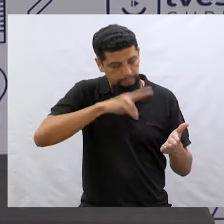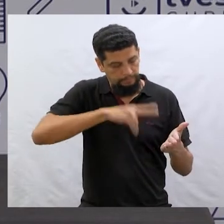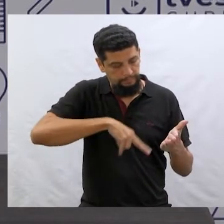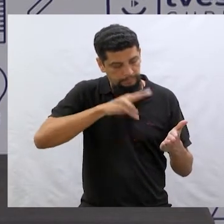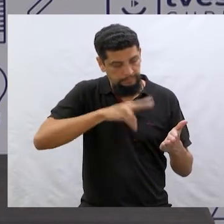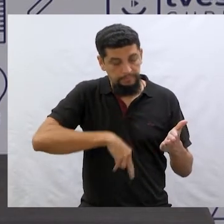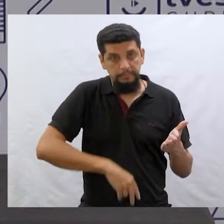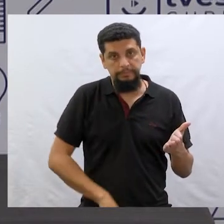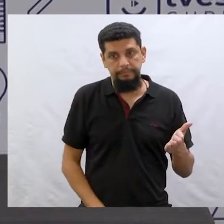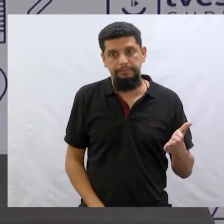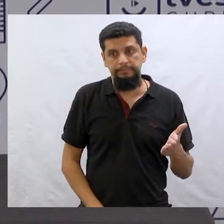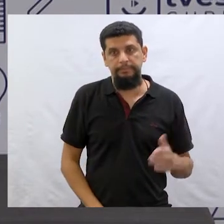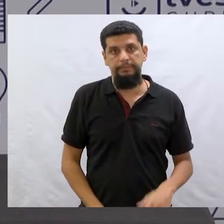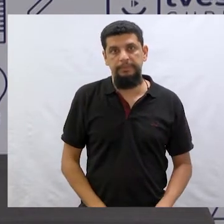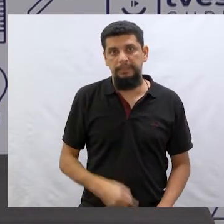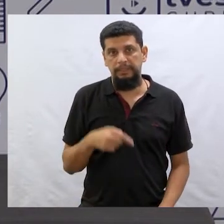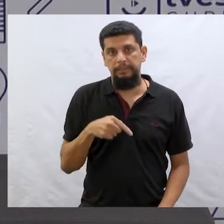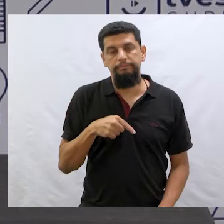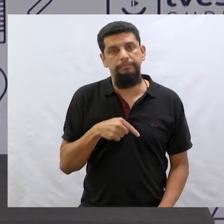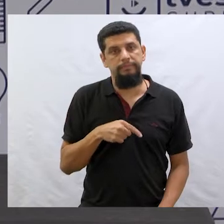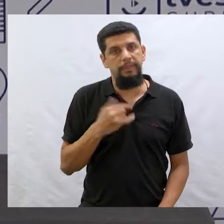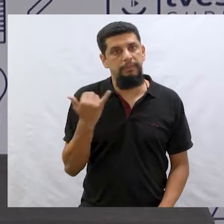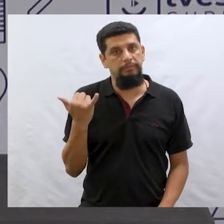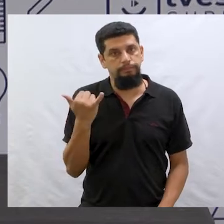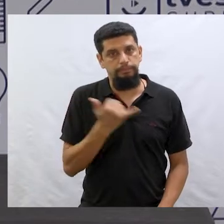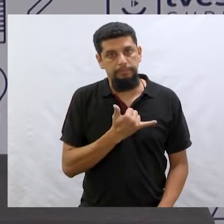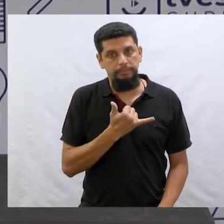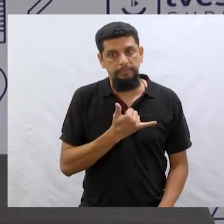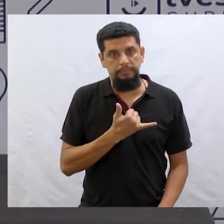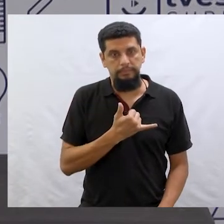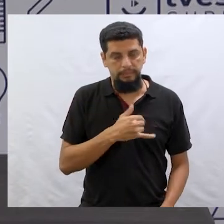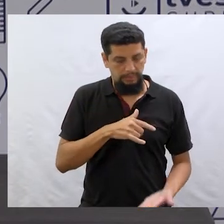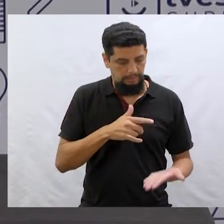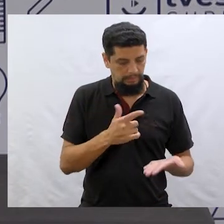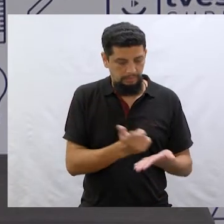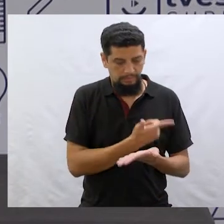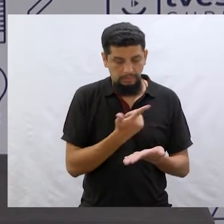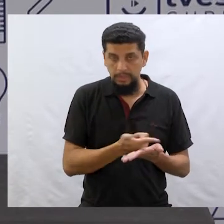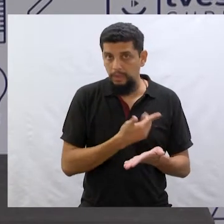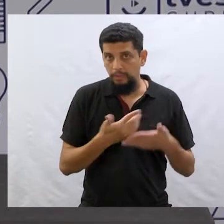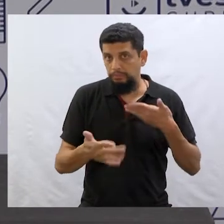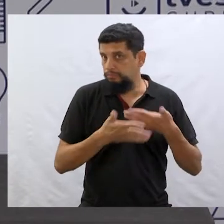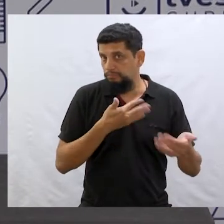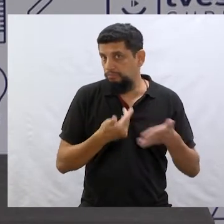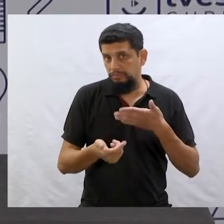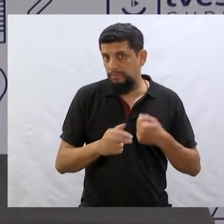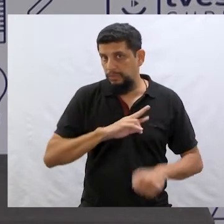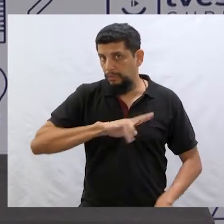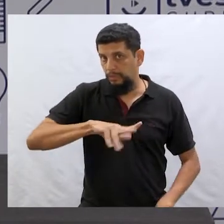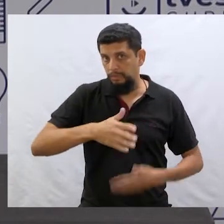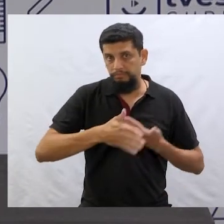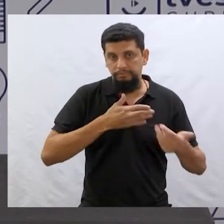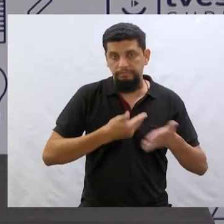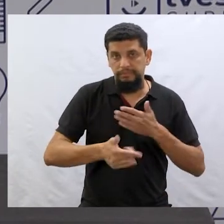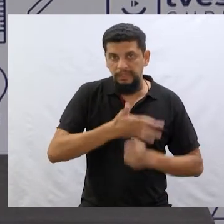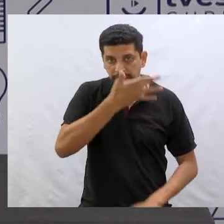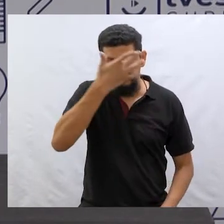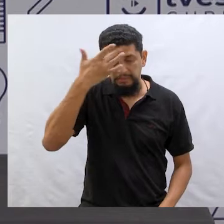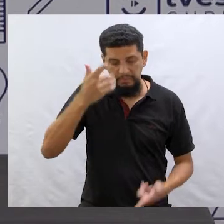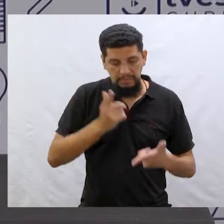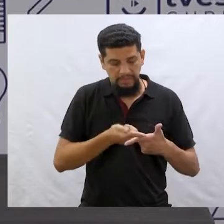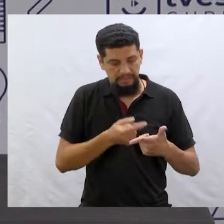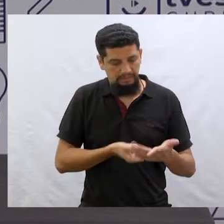Para ele estiver um pouquinho melhor preparado. E ele até diz que é um livro que não é para qualquer leitor, né? Porque tem umas coisas muito